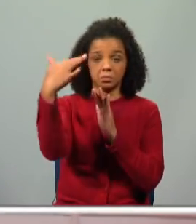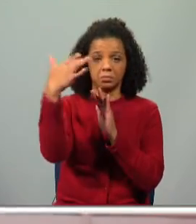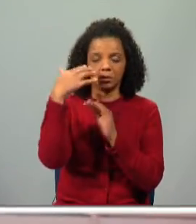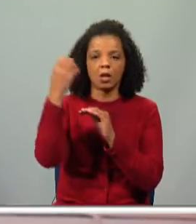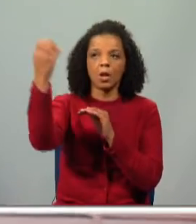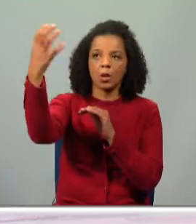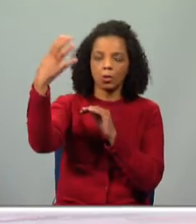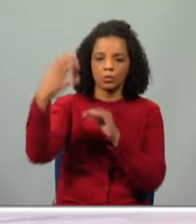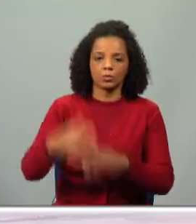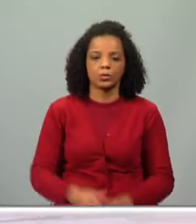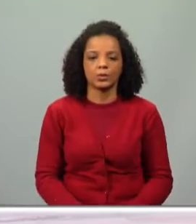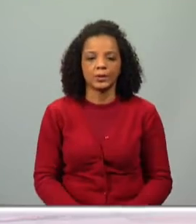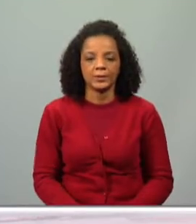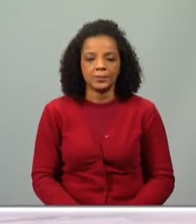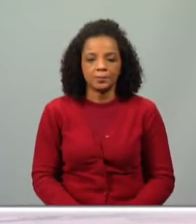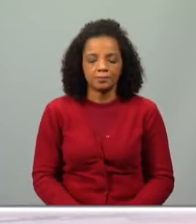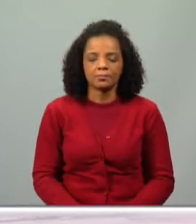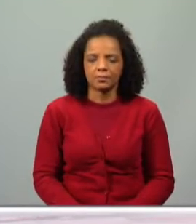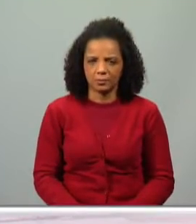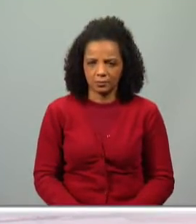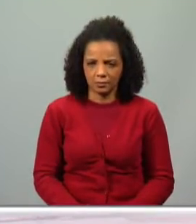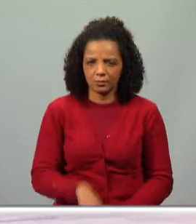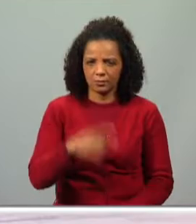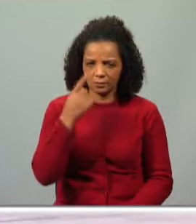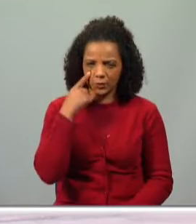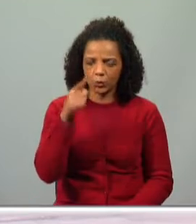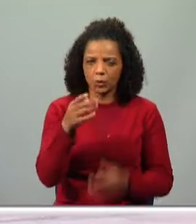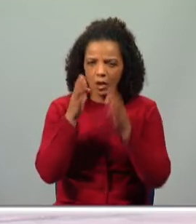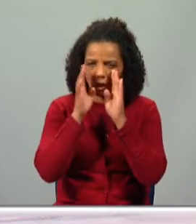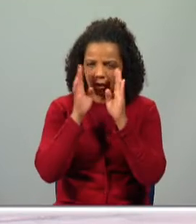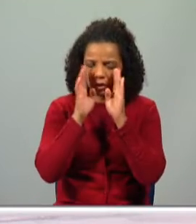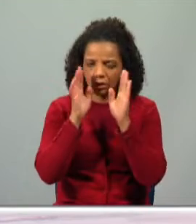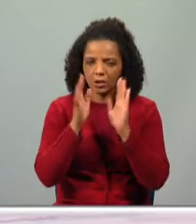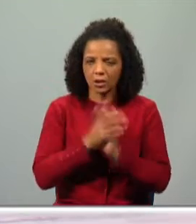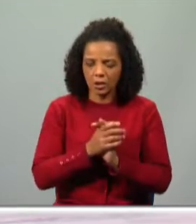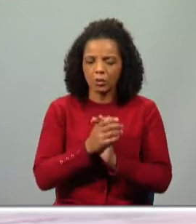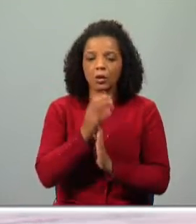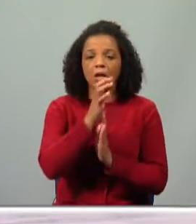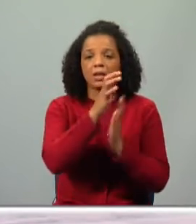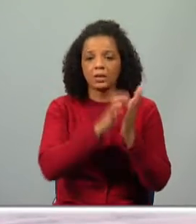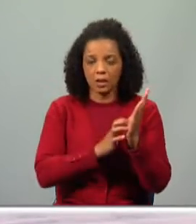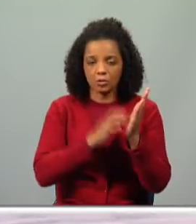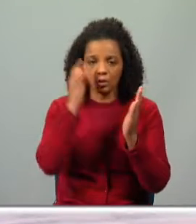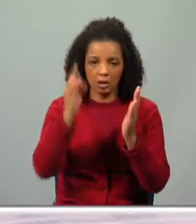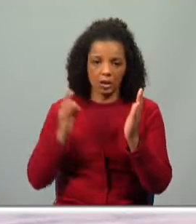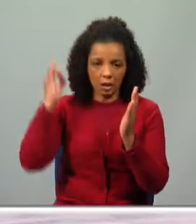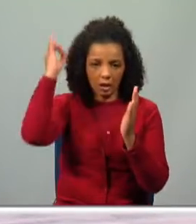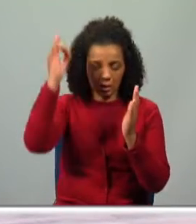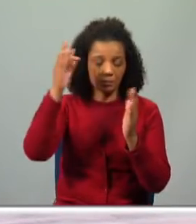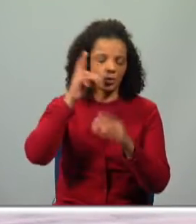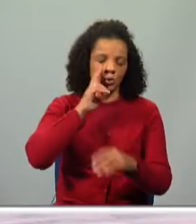luz. Estou a ver que estás muito atento aqui ao nosso texto da galinha,